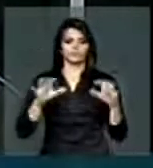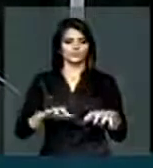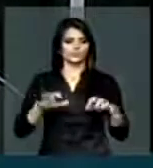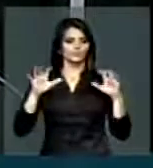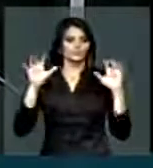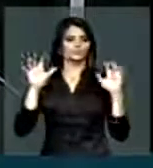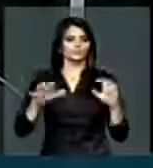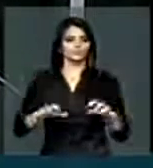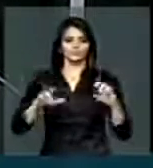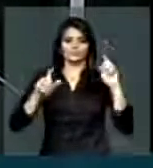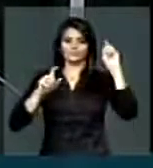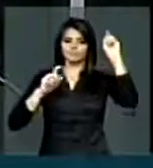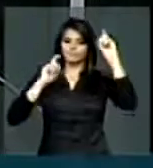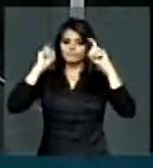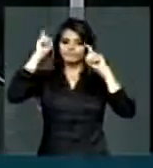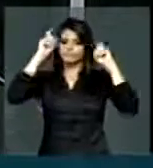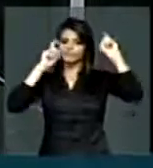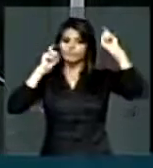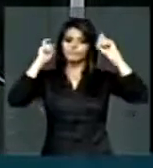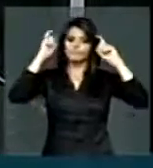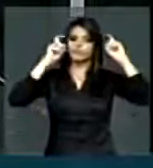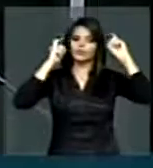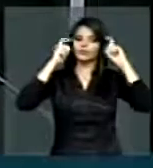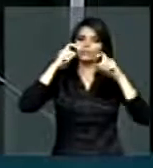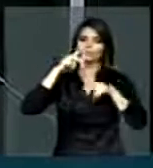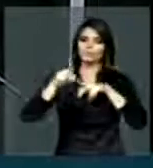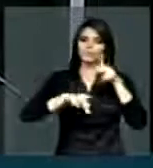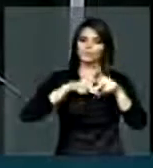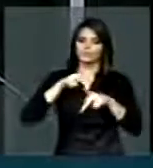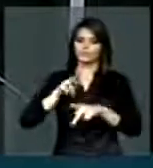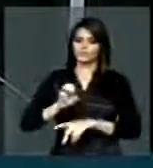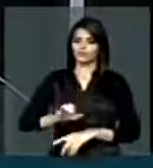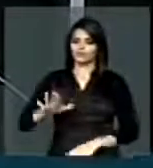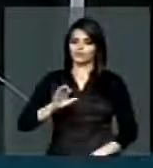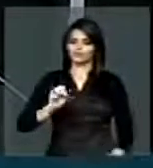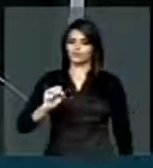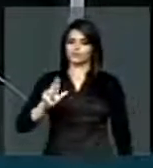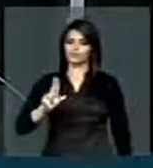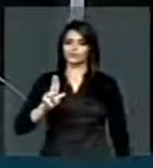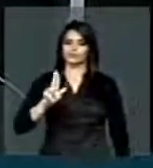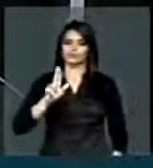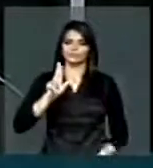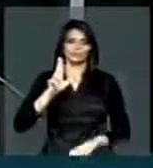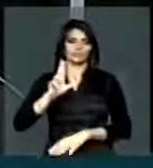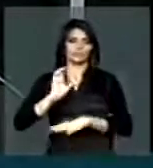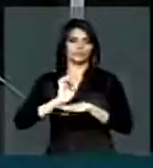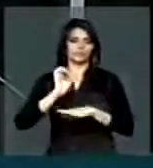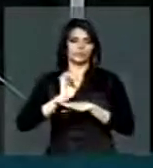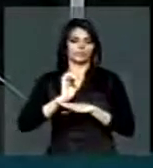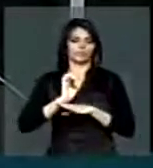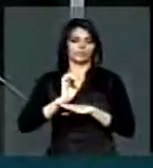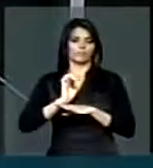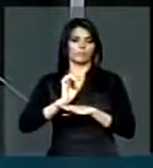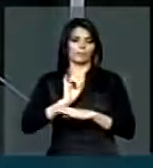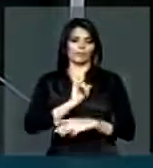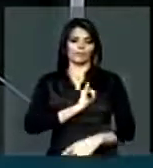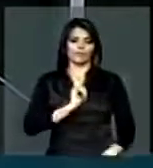preocupado o povo, principalmente da região sul do Maranhão. Imperatriz,